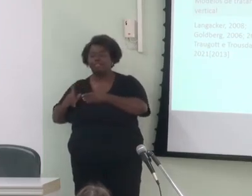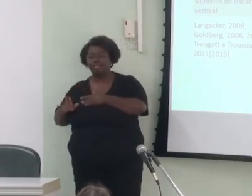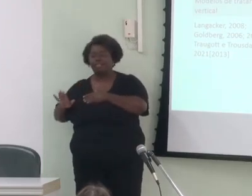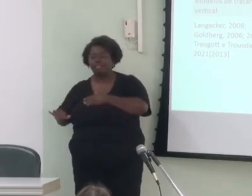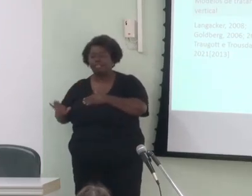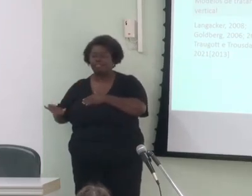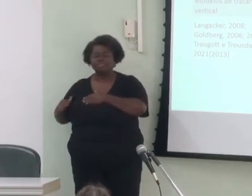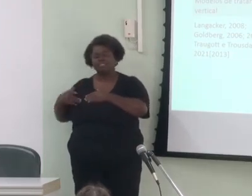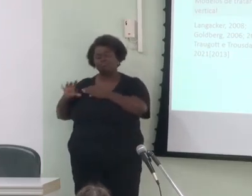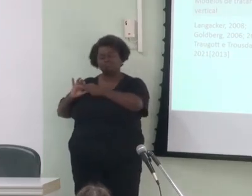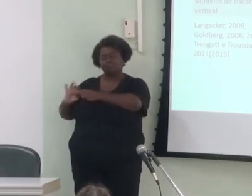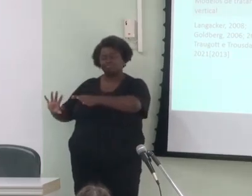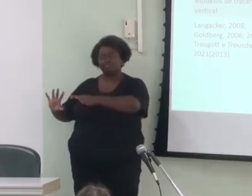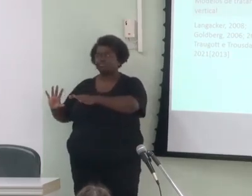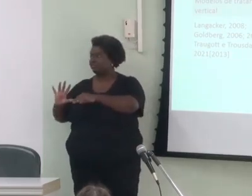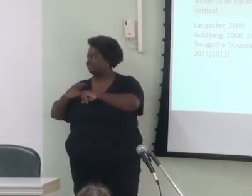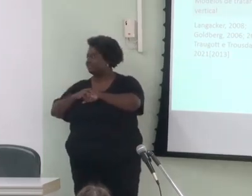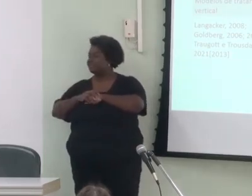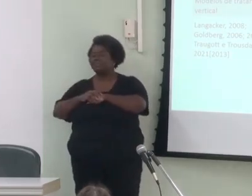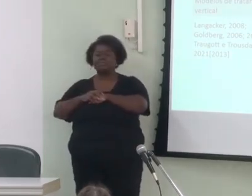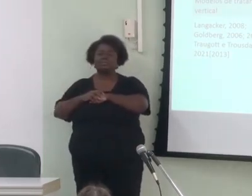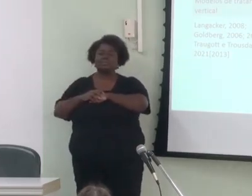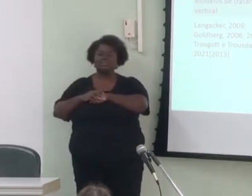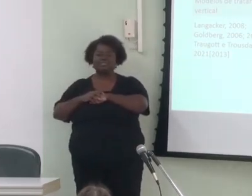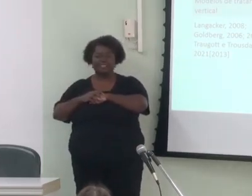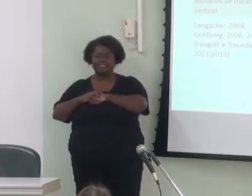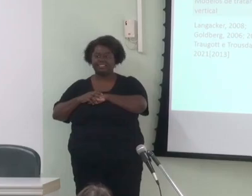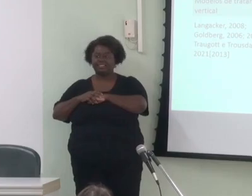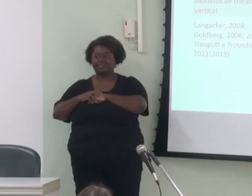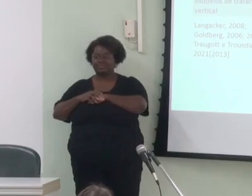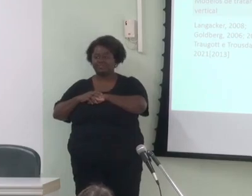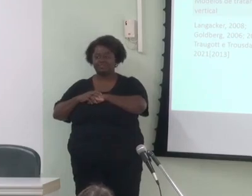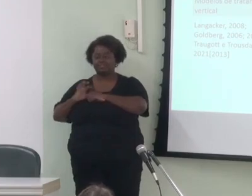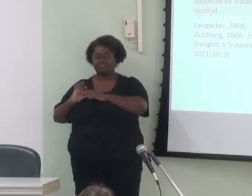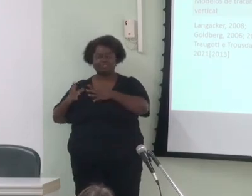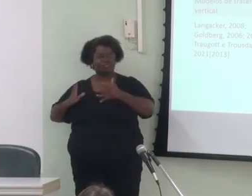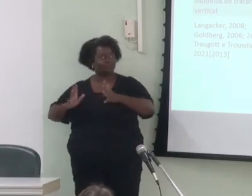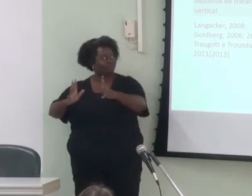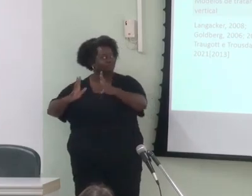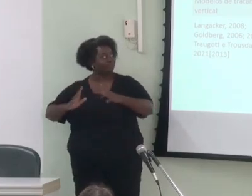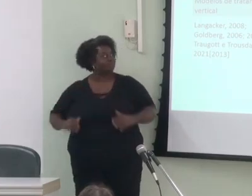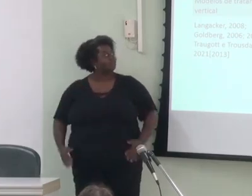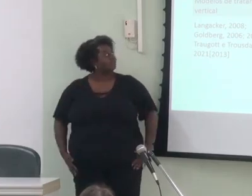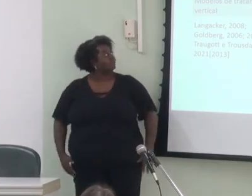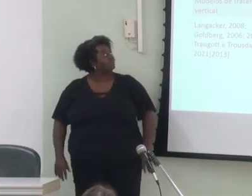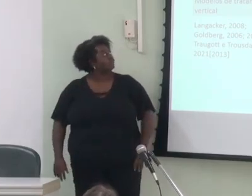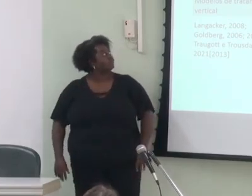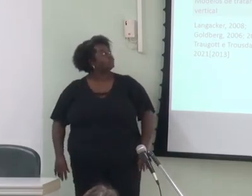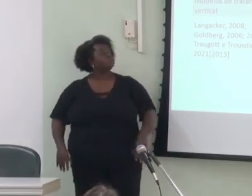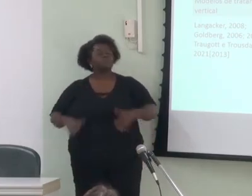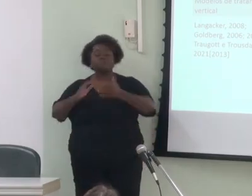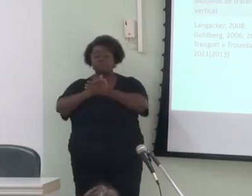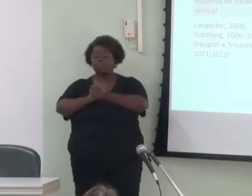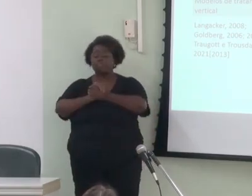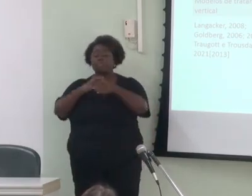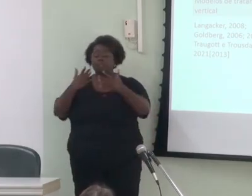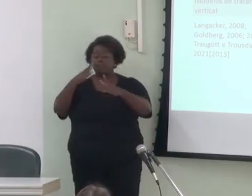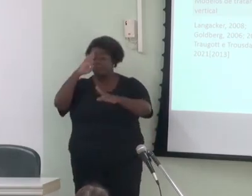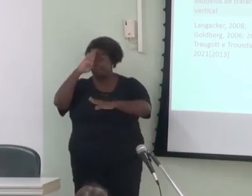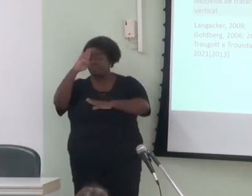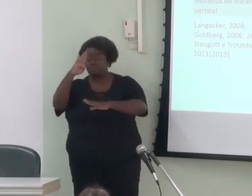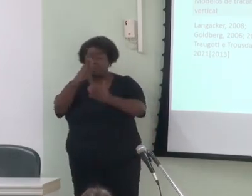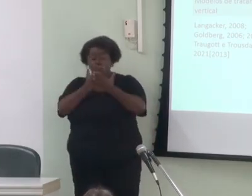Eu vou te dando o time do slide A natureza das ligações entre construções é o ponto central entre